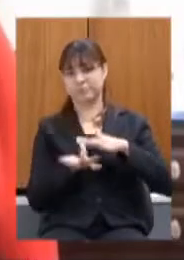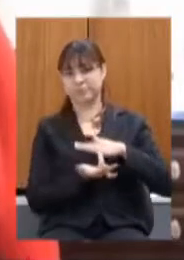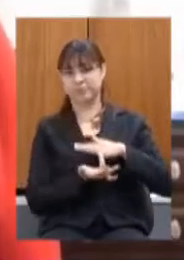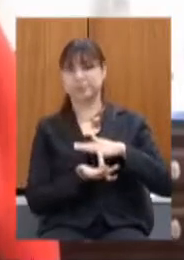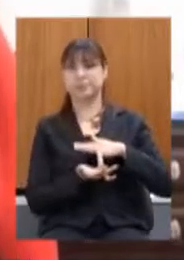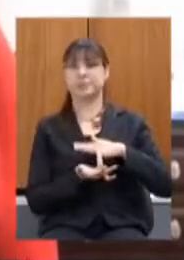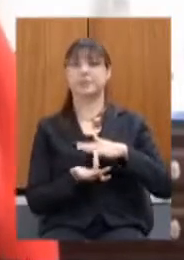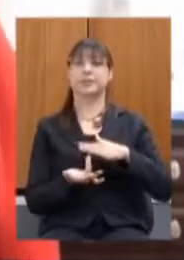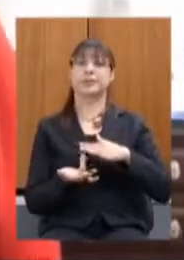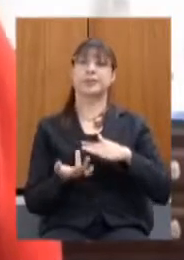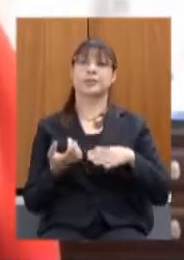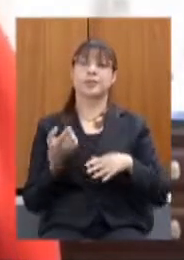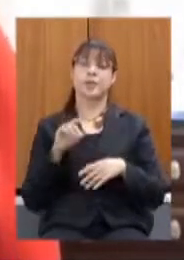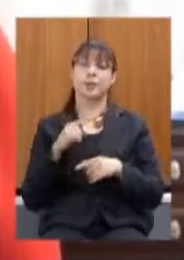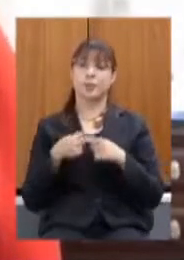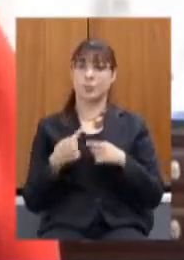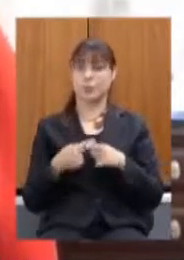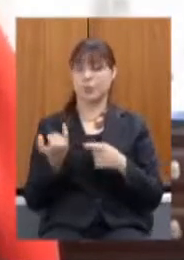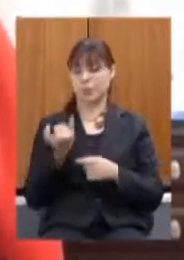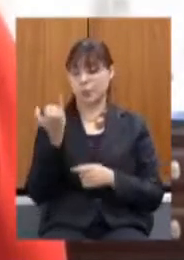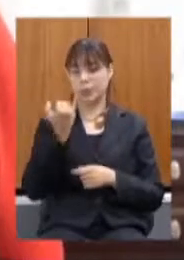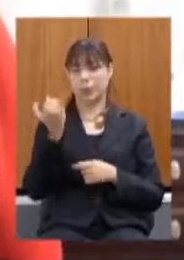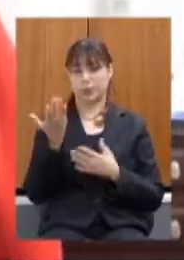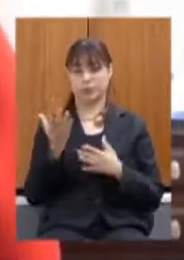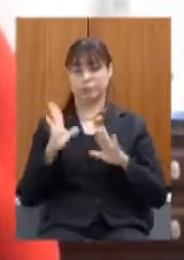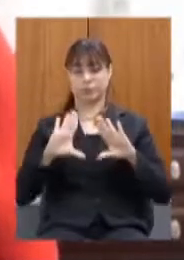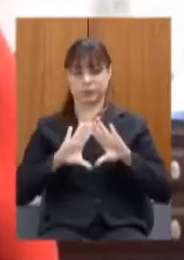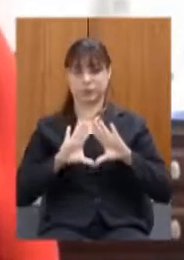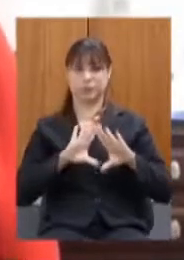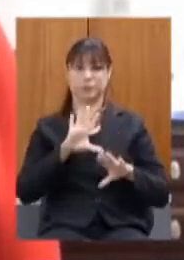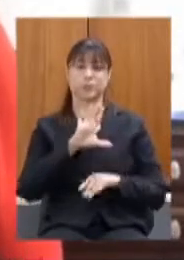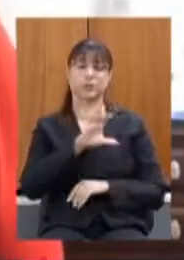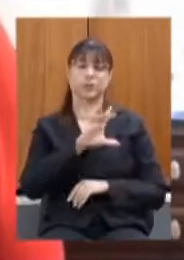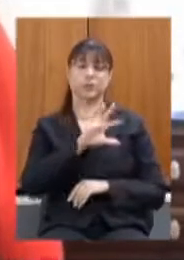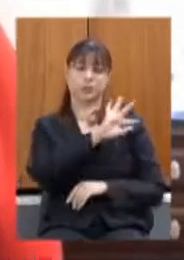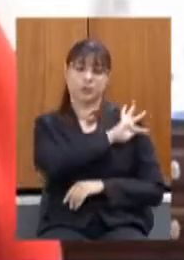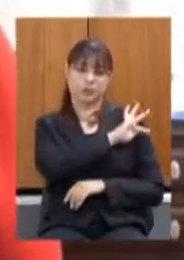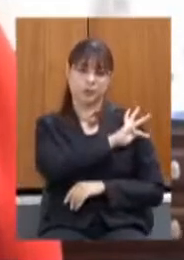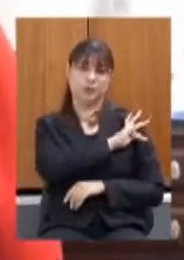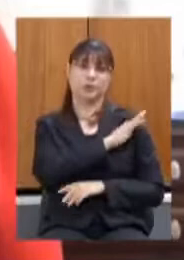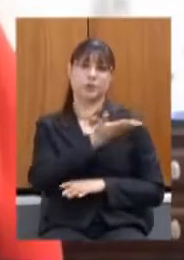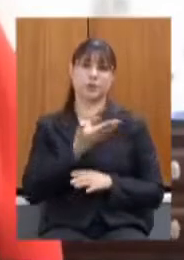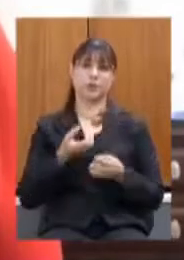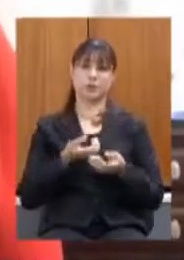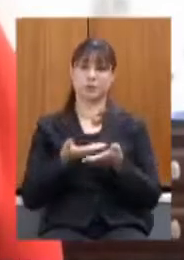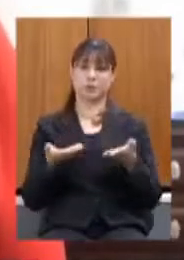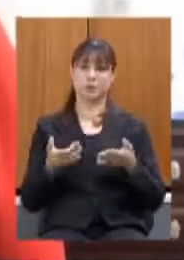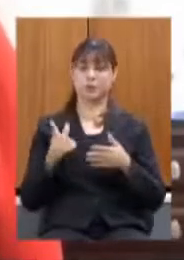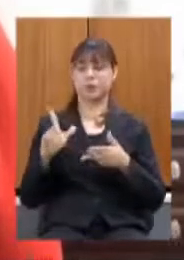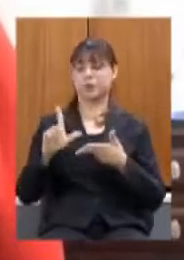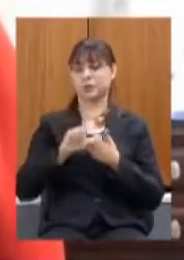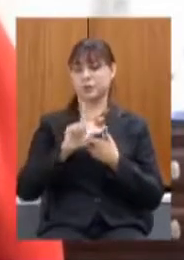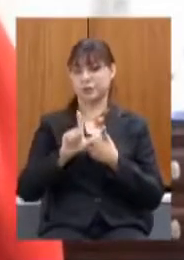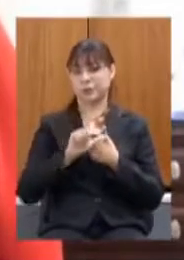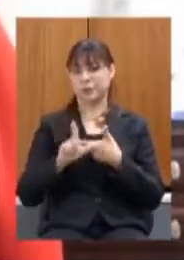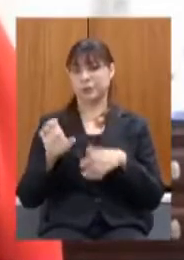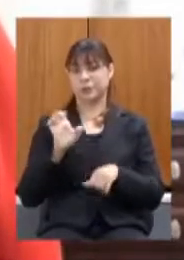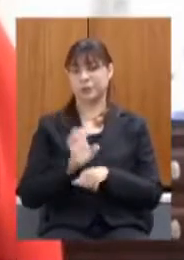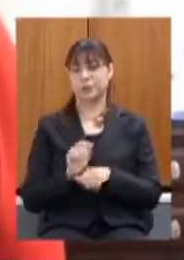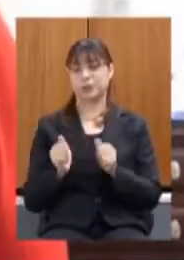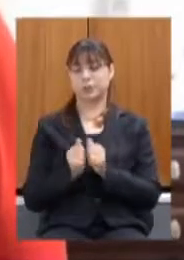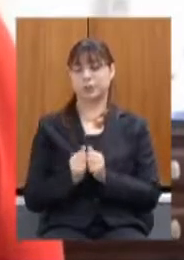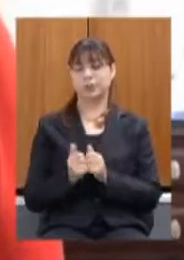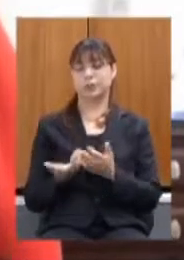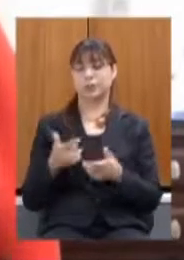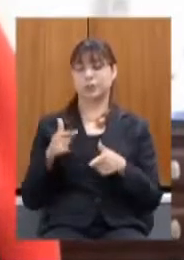importância que tem o Assembleia fiscaliza para o Legislativo do Estado essa participação conjunta com o Poder Executivo